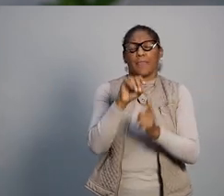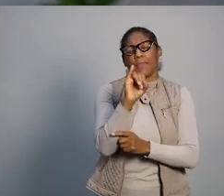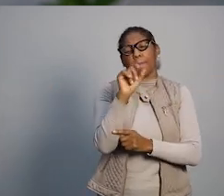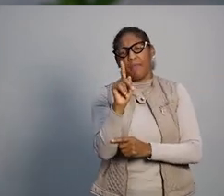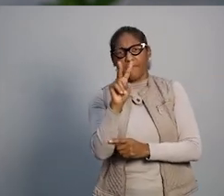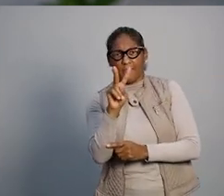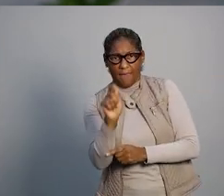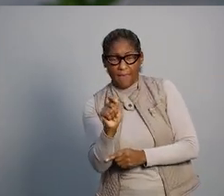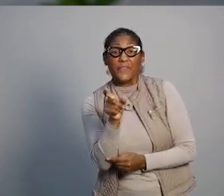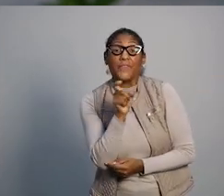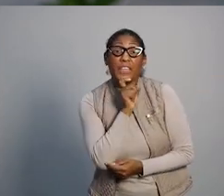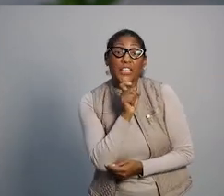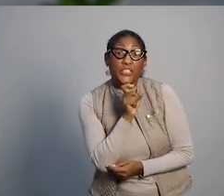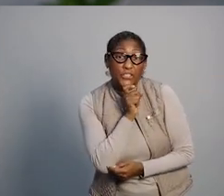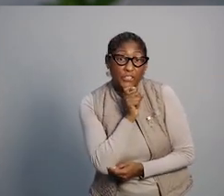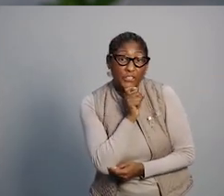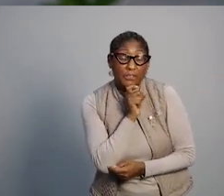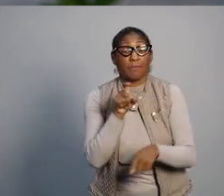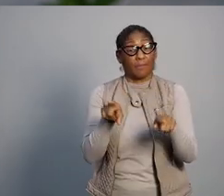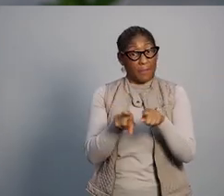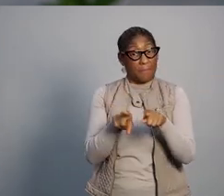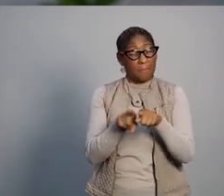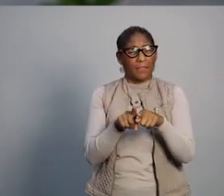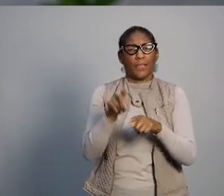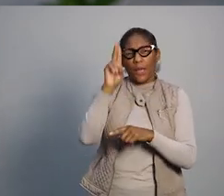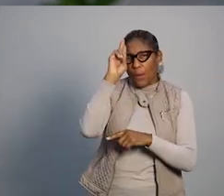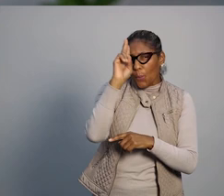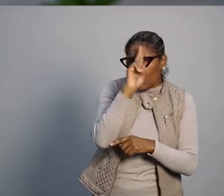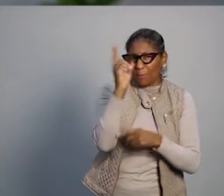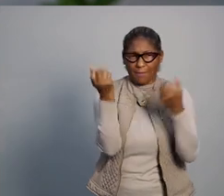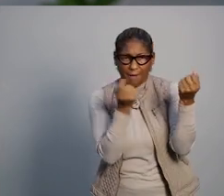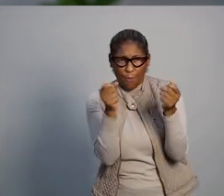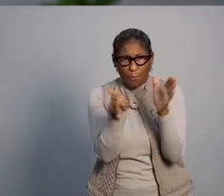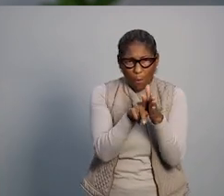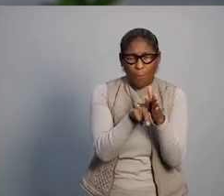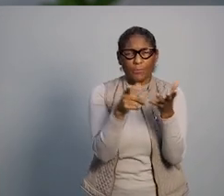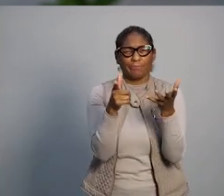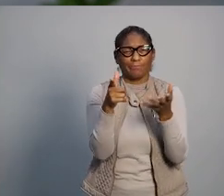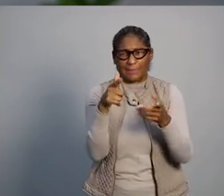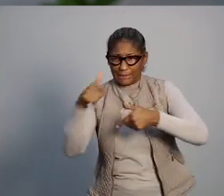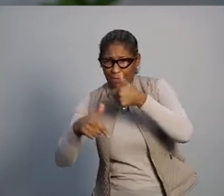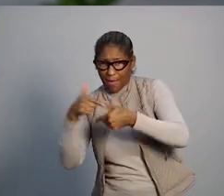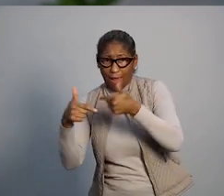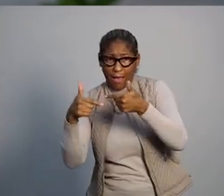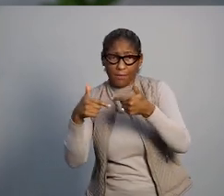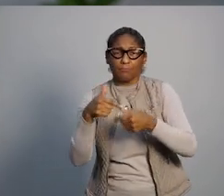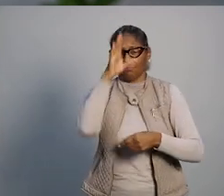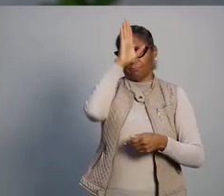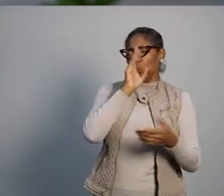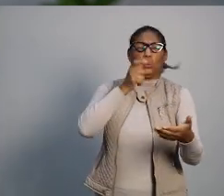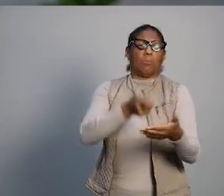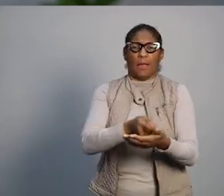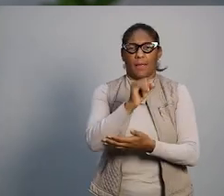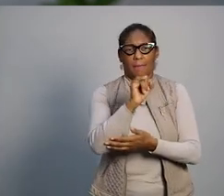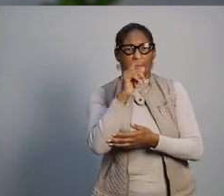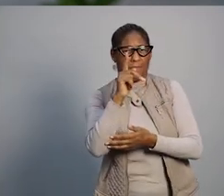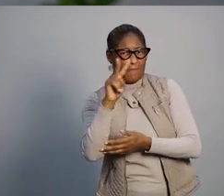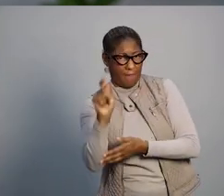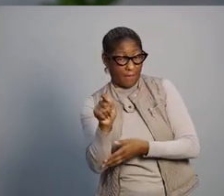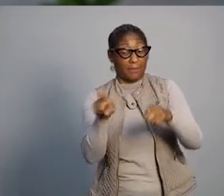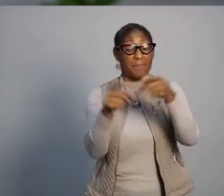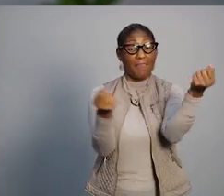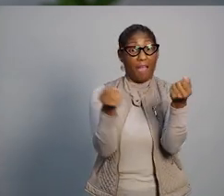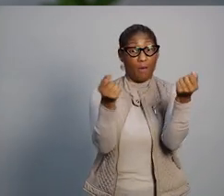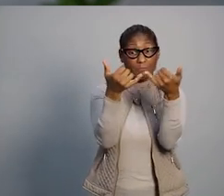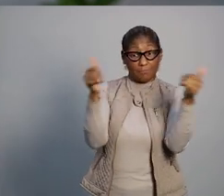medida do IPVA verde, por exemplo, estendendo para os veículos híbridos até 2023 a isenção que já existe